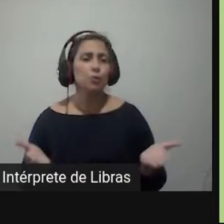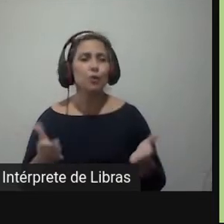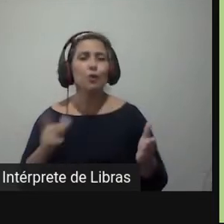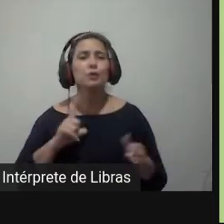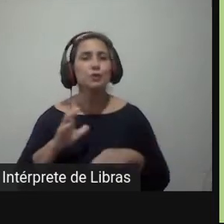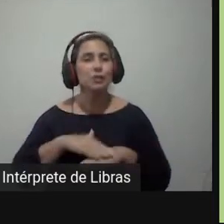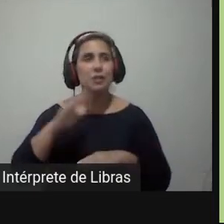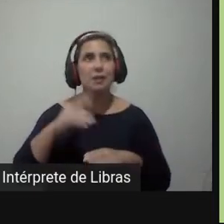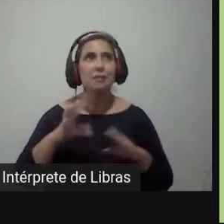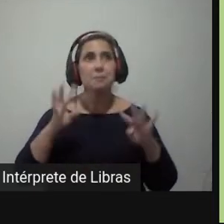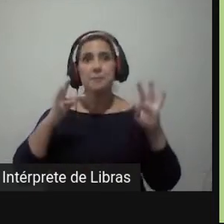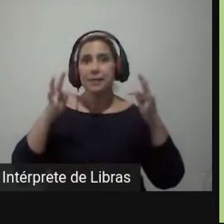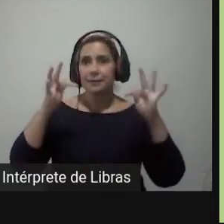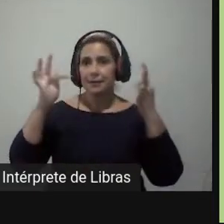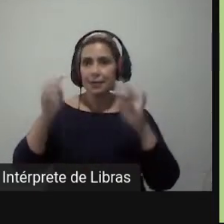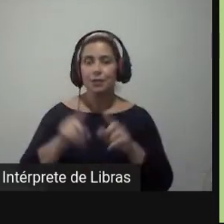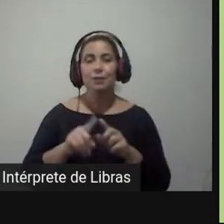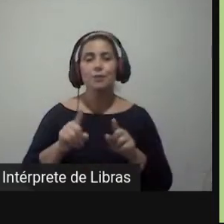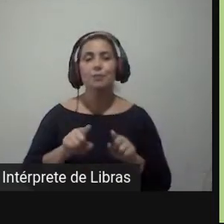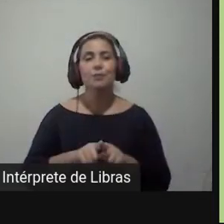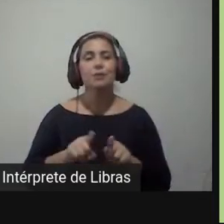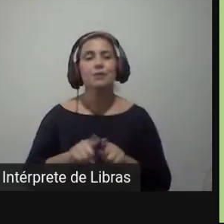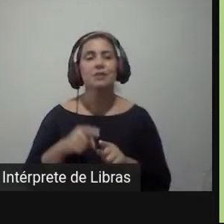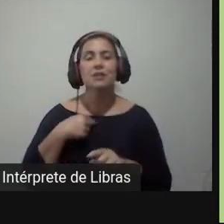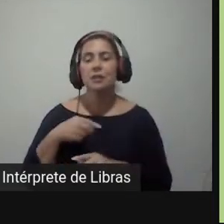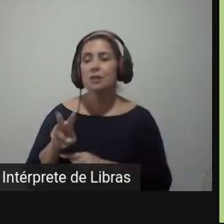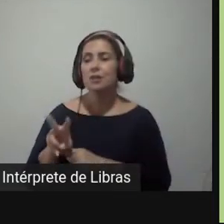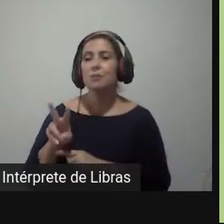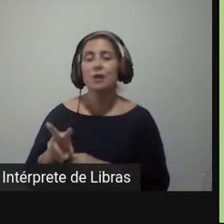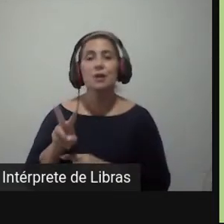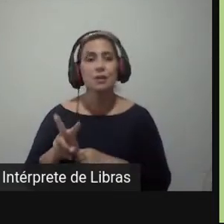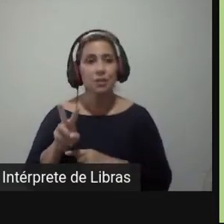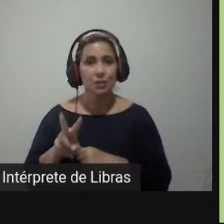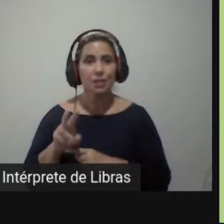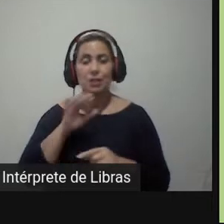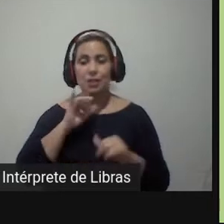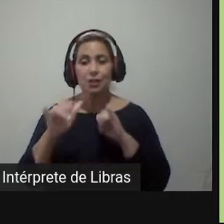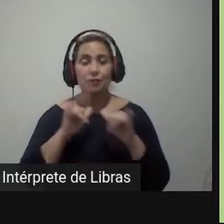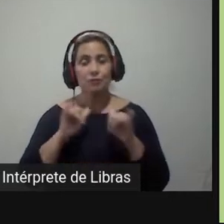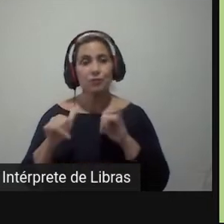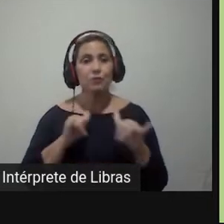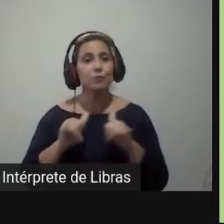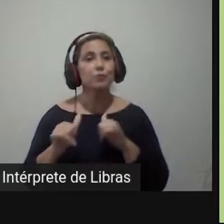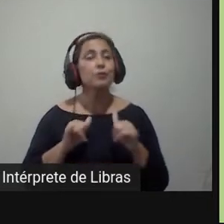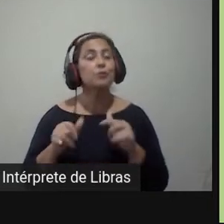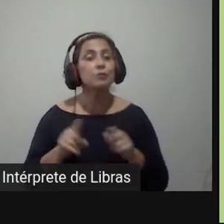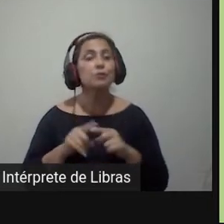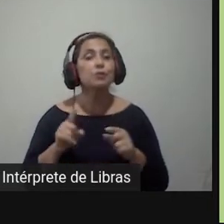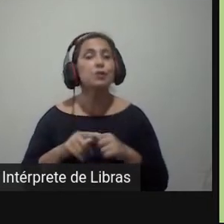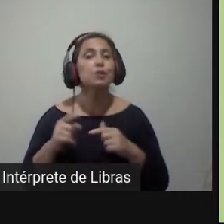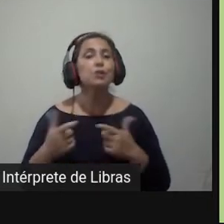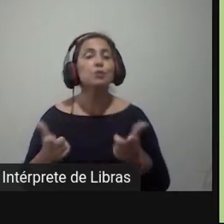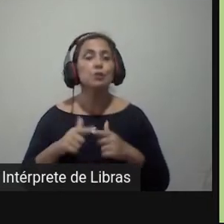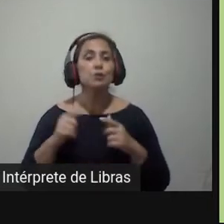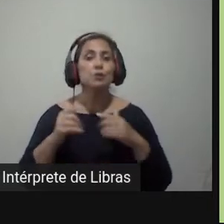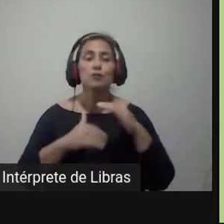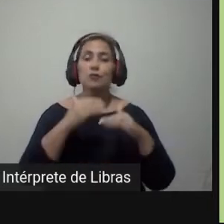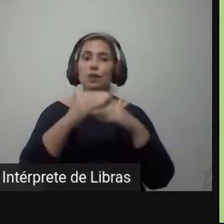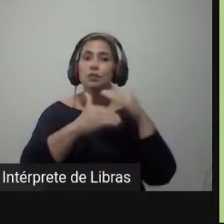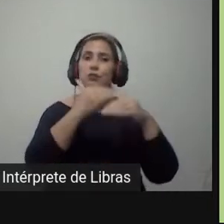somado também ao isolamento do acervo em relação aos sistemas informativos legislativos que se desenvolveram paralelamente.